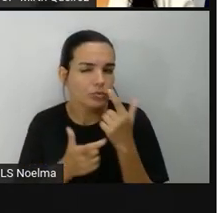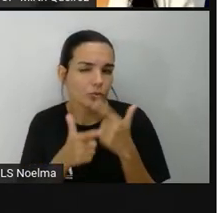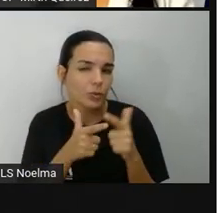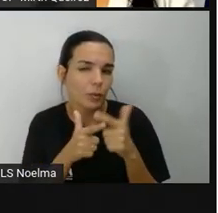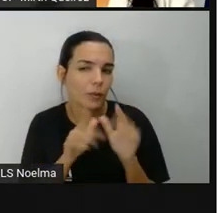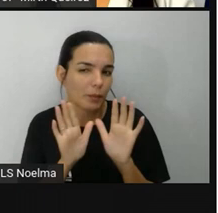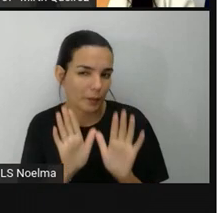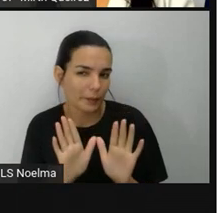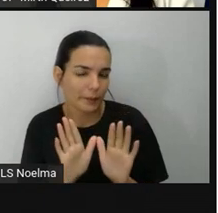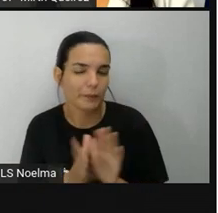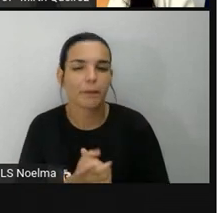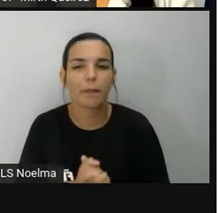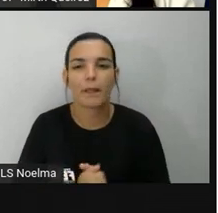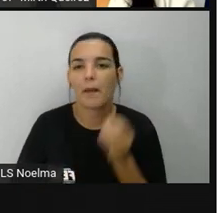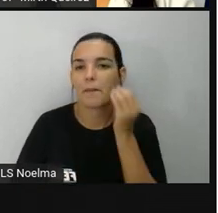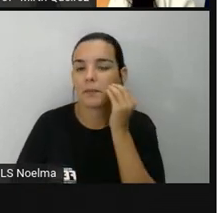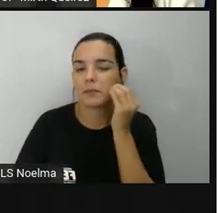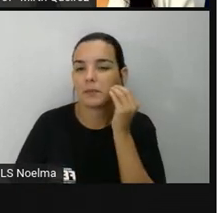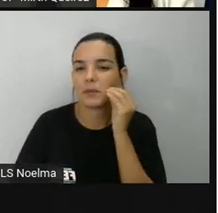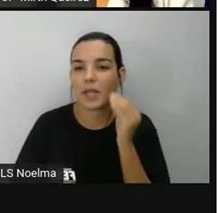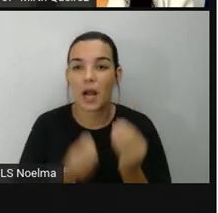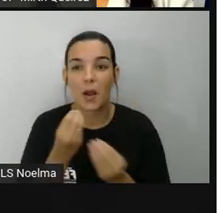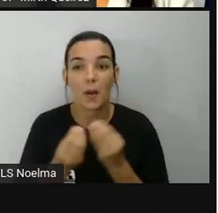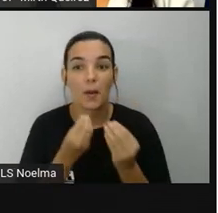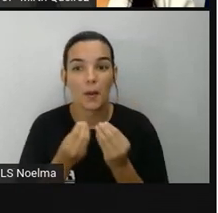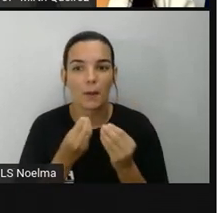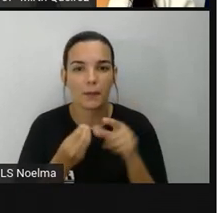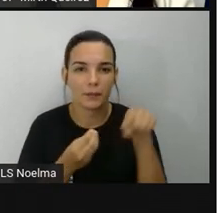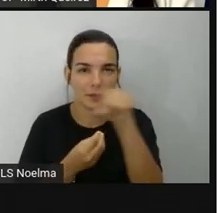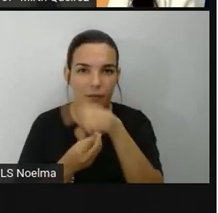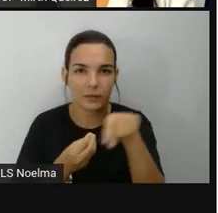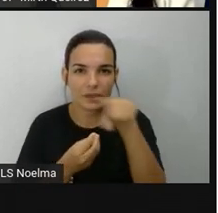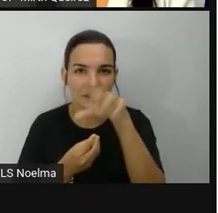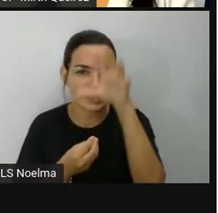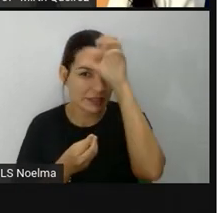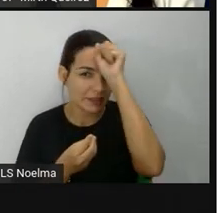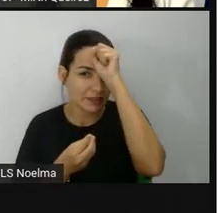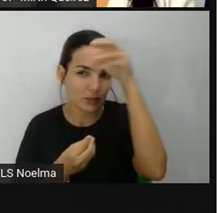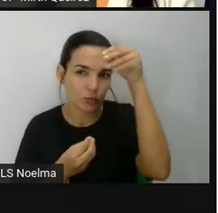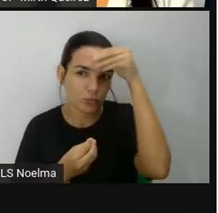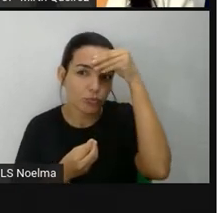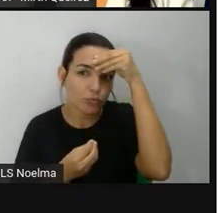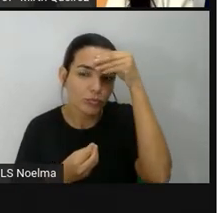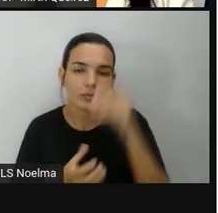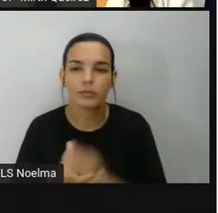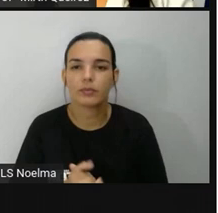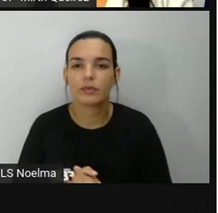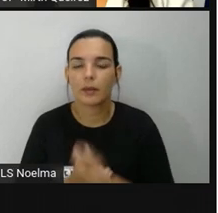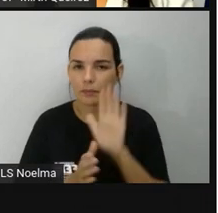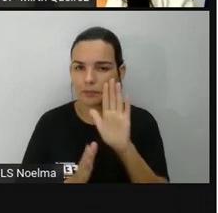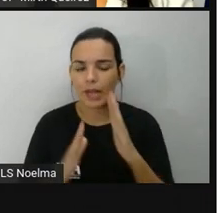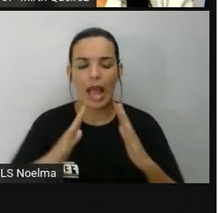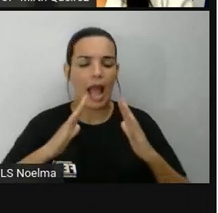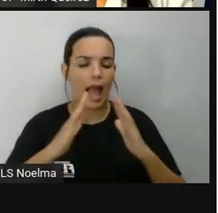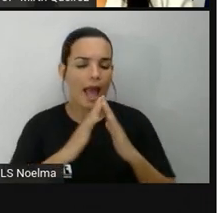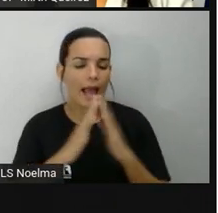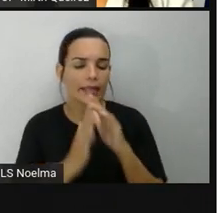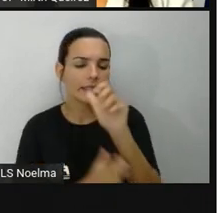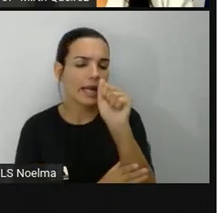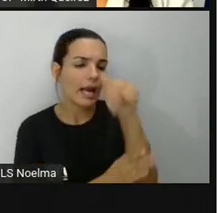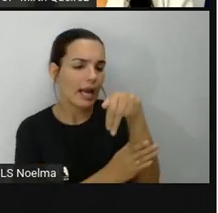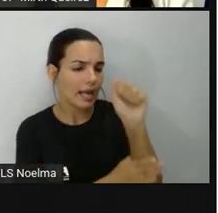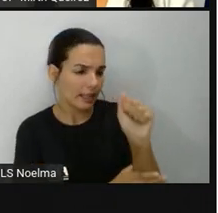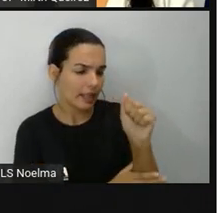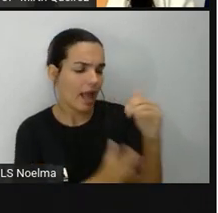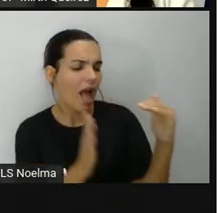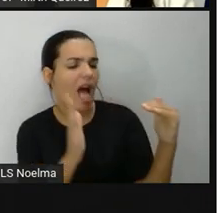com isso. E a Pró trouxe aqui um probleminha para vocês resolverem. Olha, da casa de Ana até a padaria